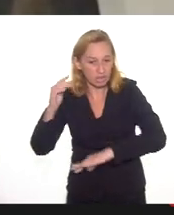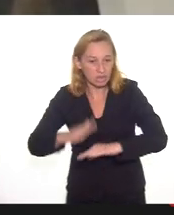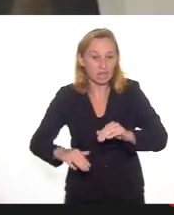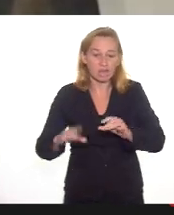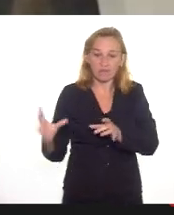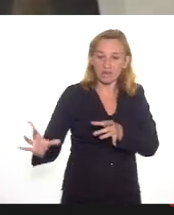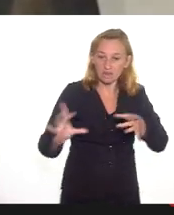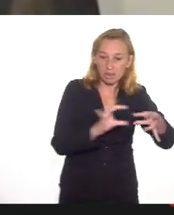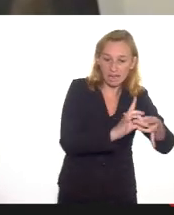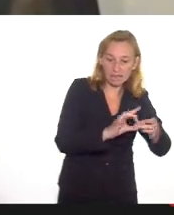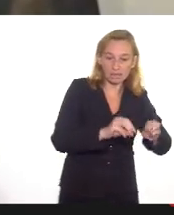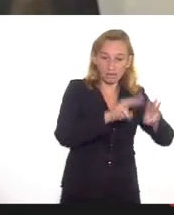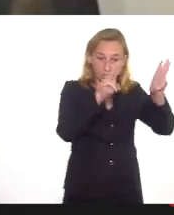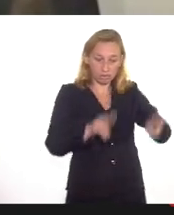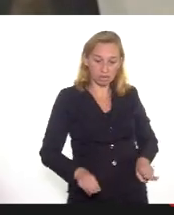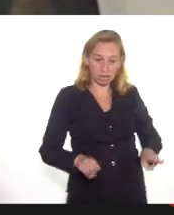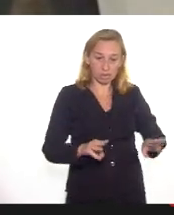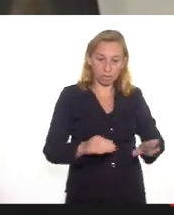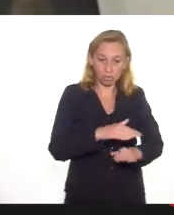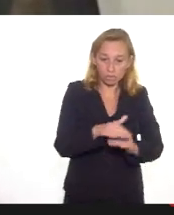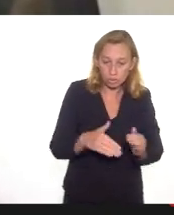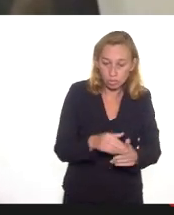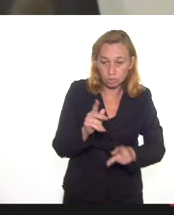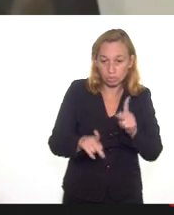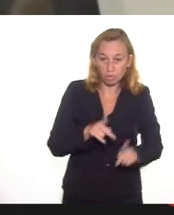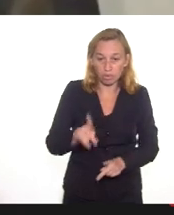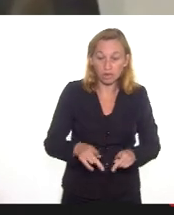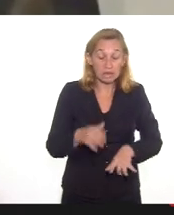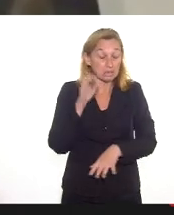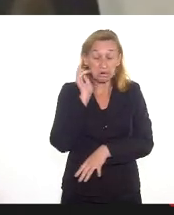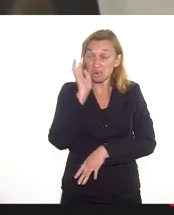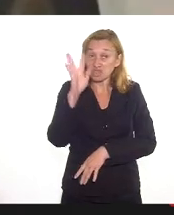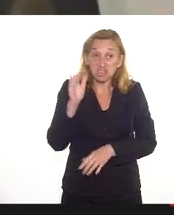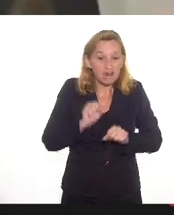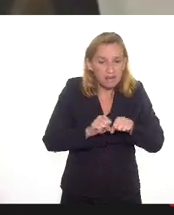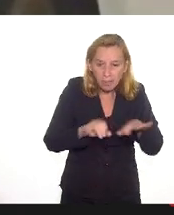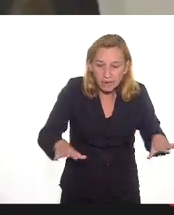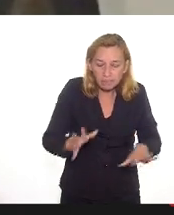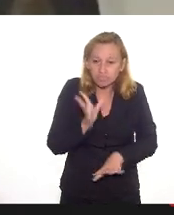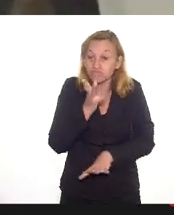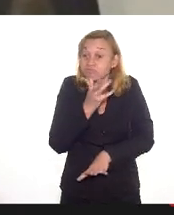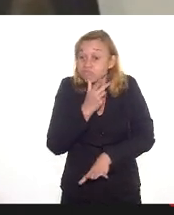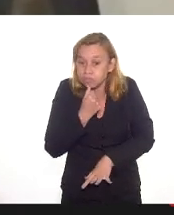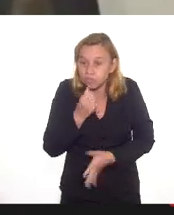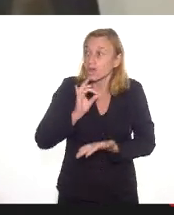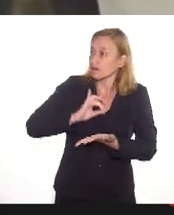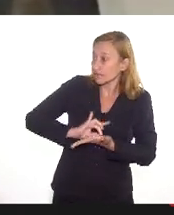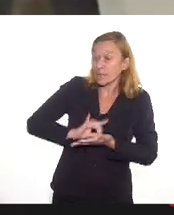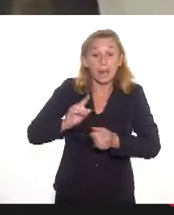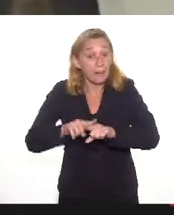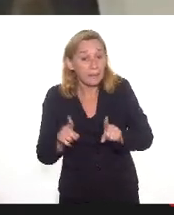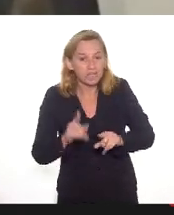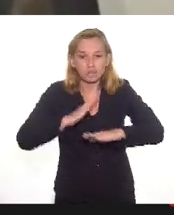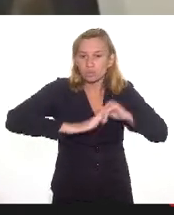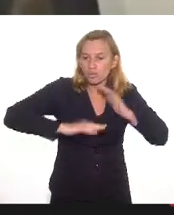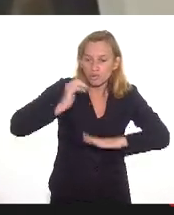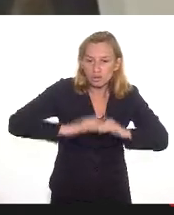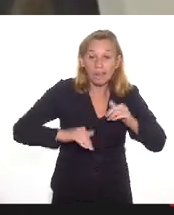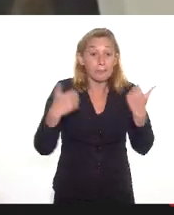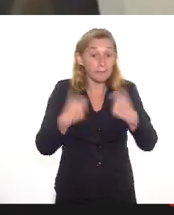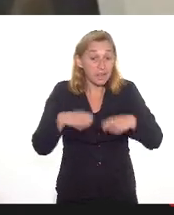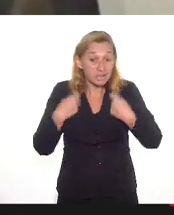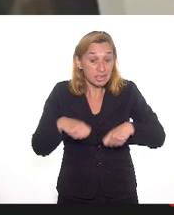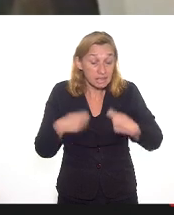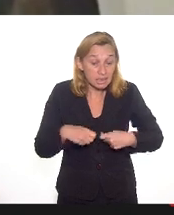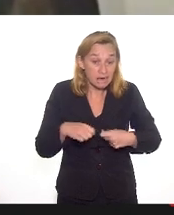mediação do museu com seus públicos. Não imaginávamos que a pandemia demorasse tanto, é verdade, mas os profissionais precisaram